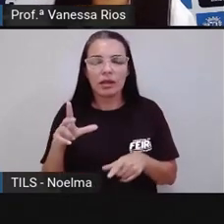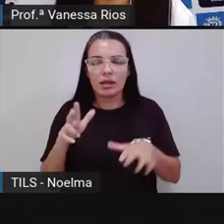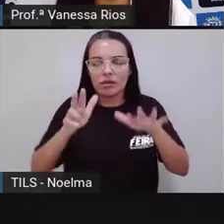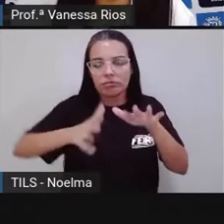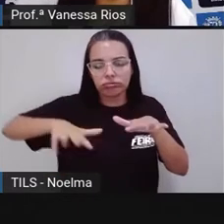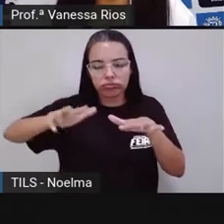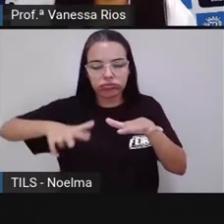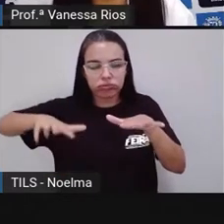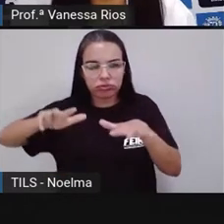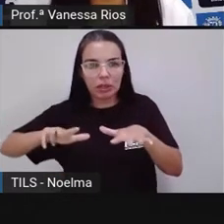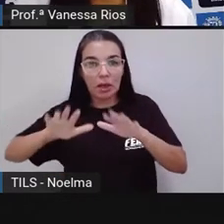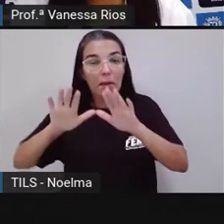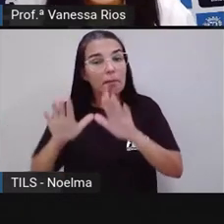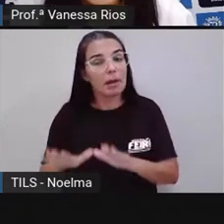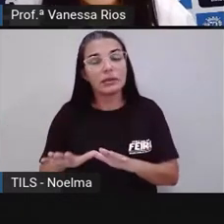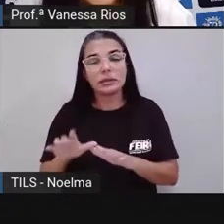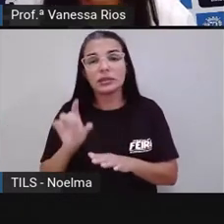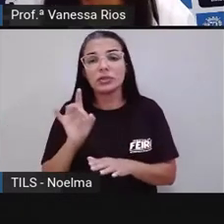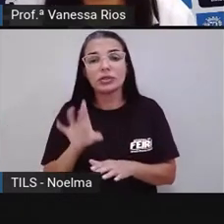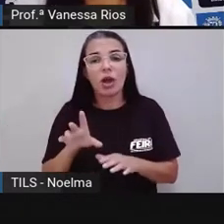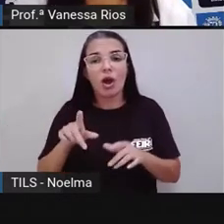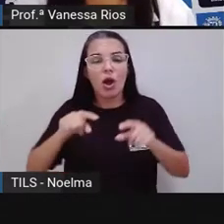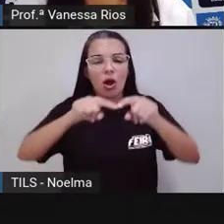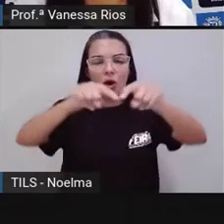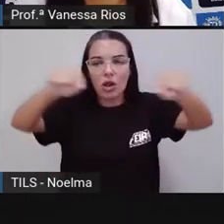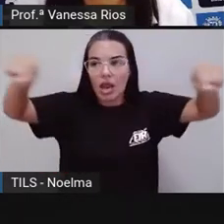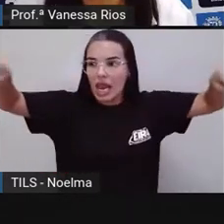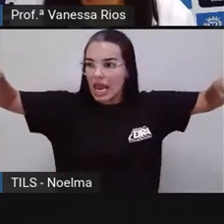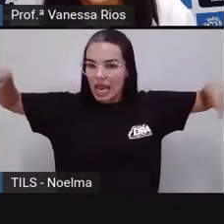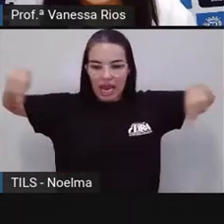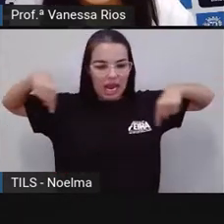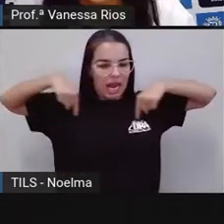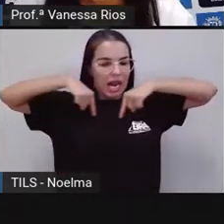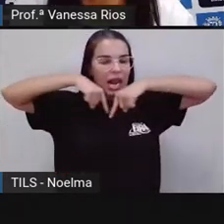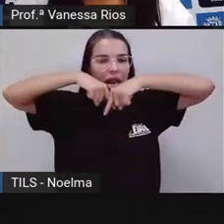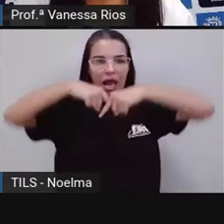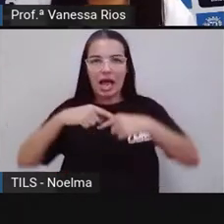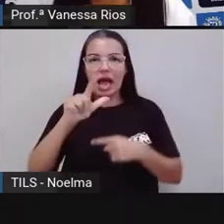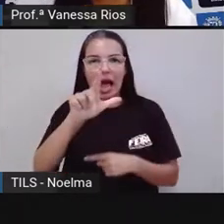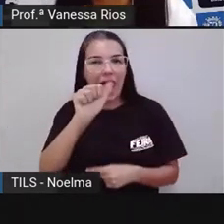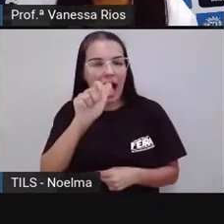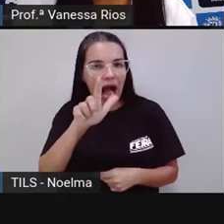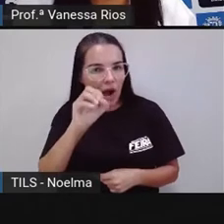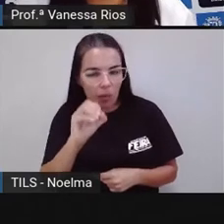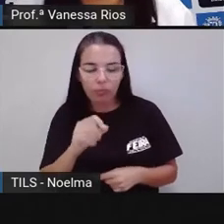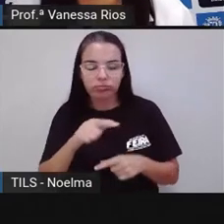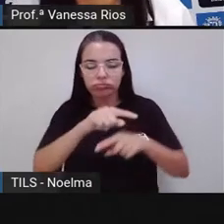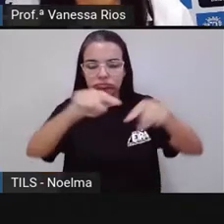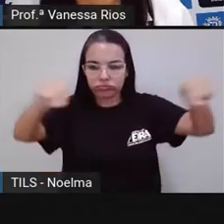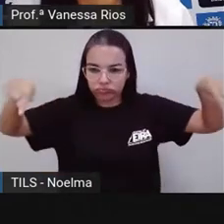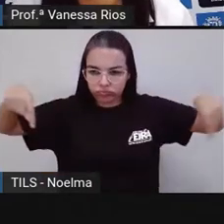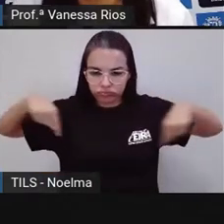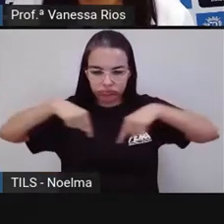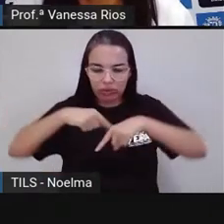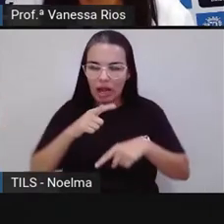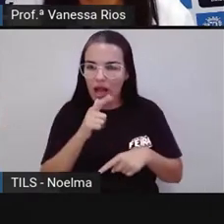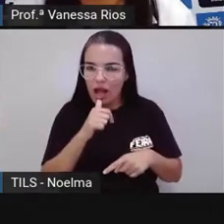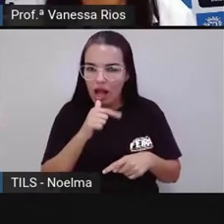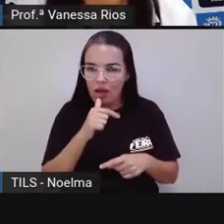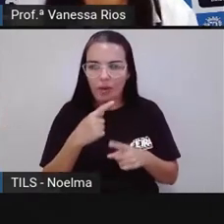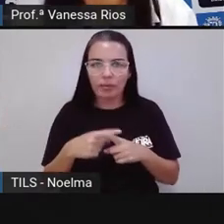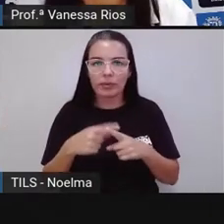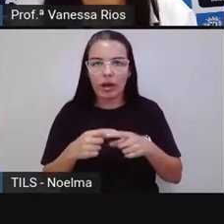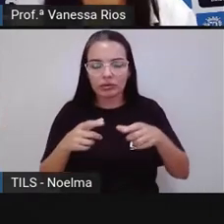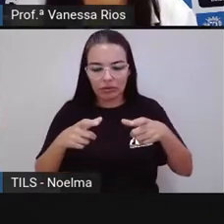na verdade ele se trata de um lago, é uma porção de água, né? acumulada aí por conta de uma depressão na